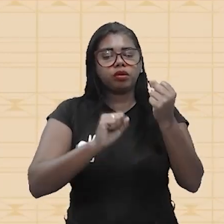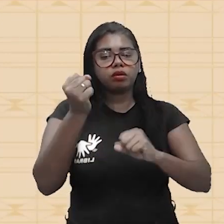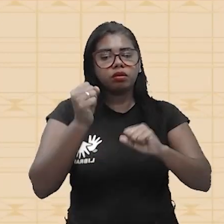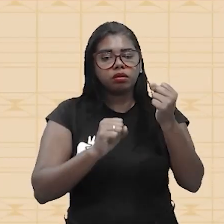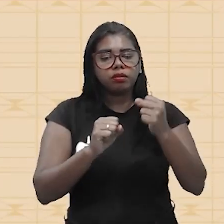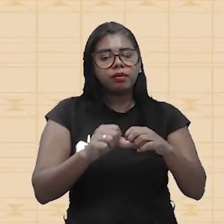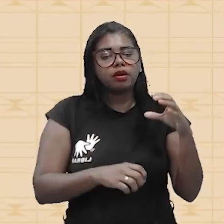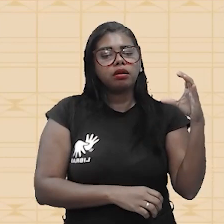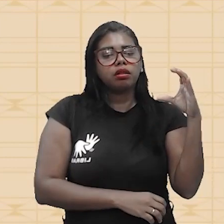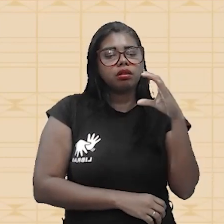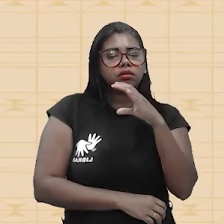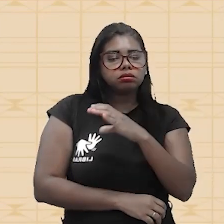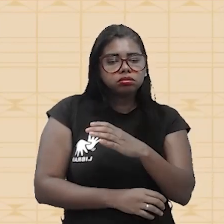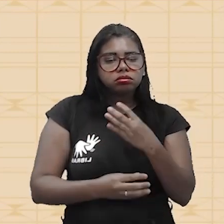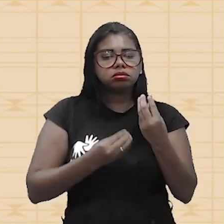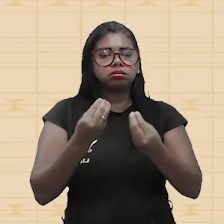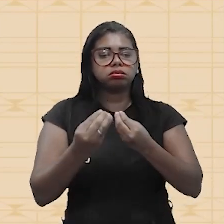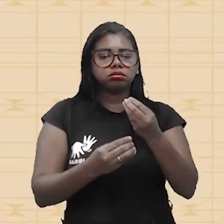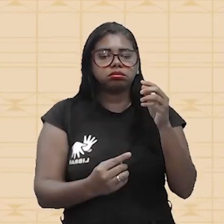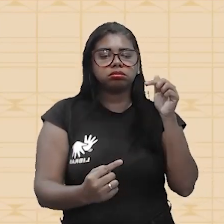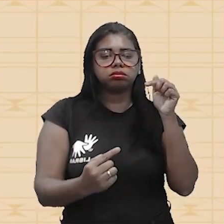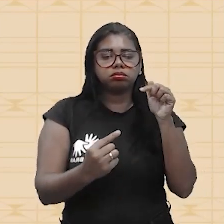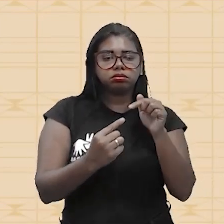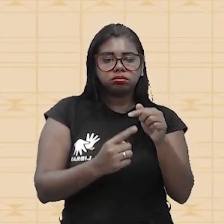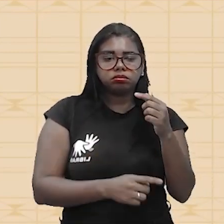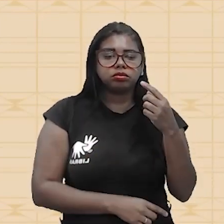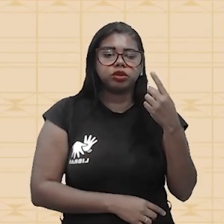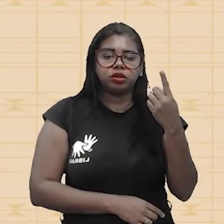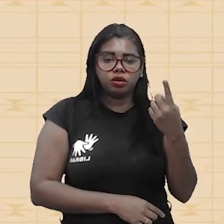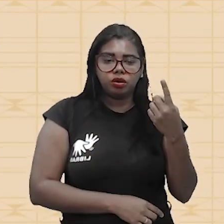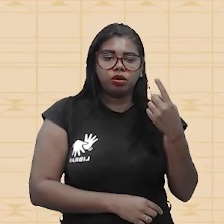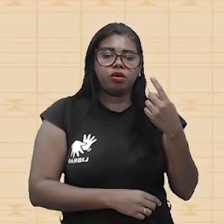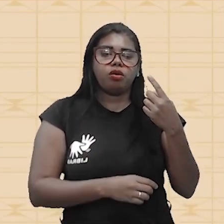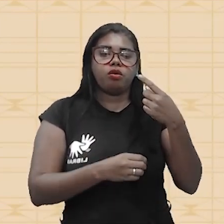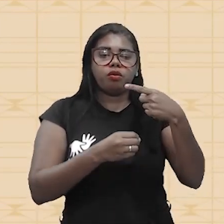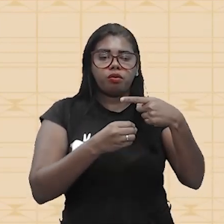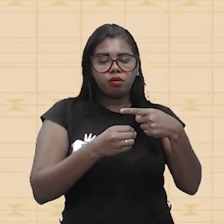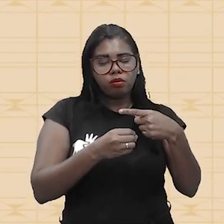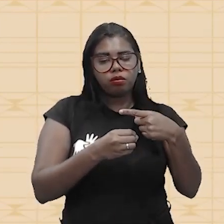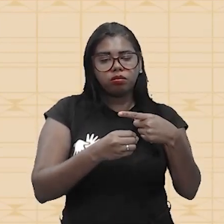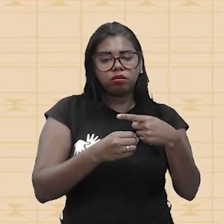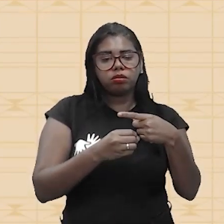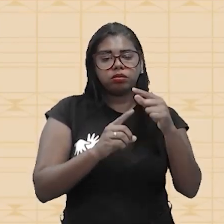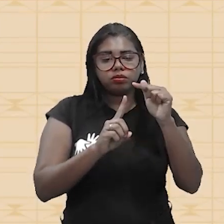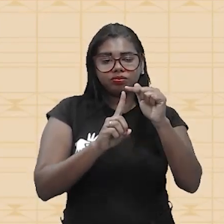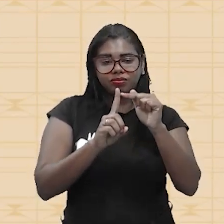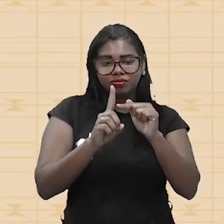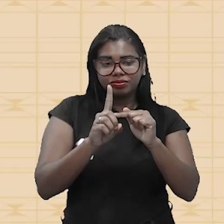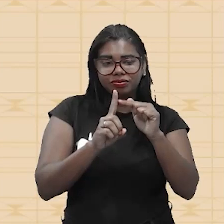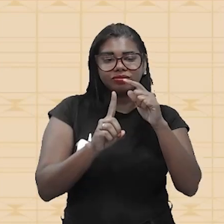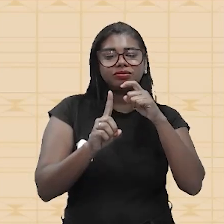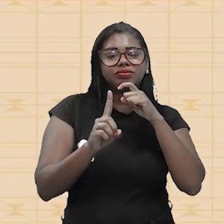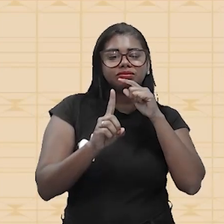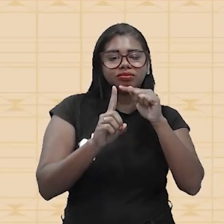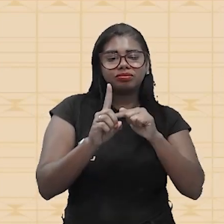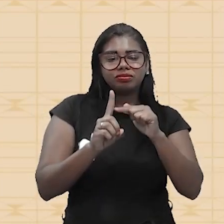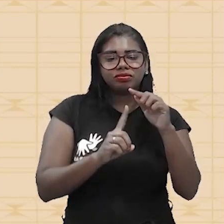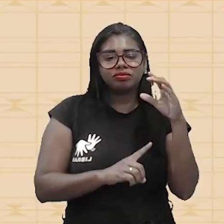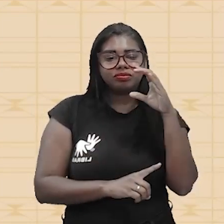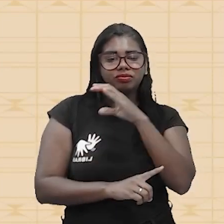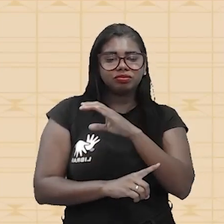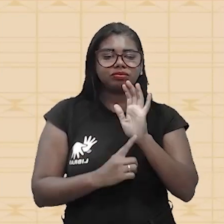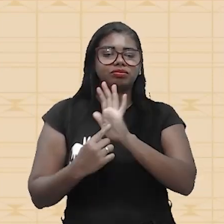como sendo a relação de 1 menos a temperatura fria pela temperatura quente. Lembrando que